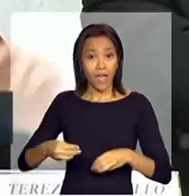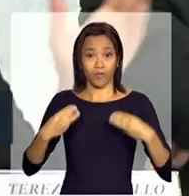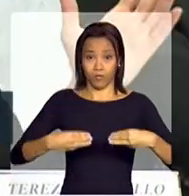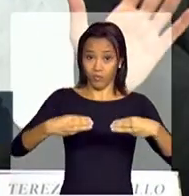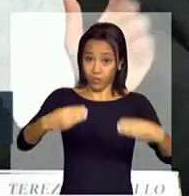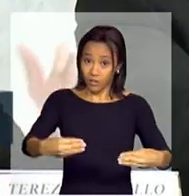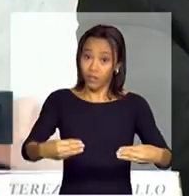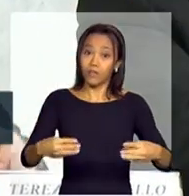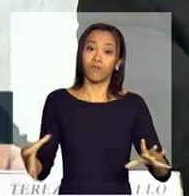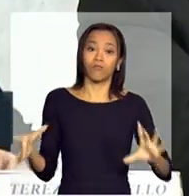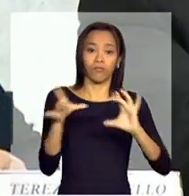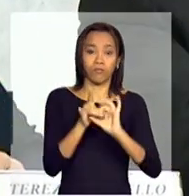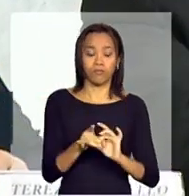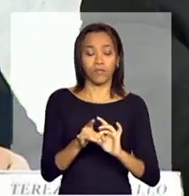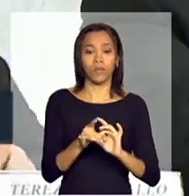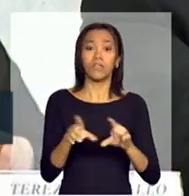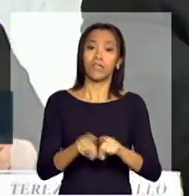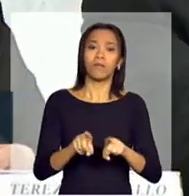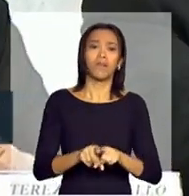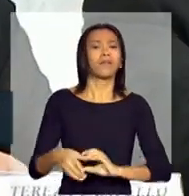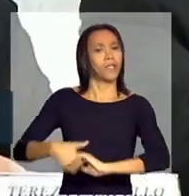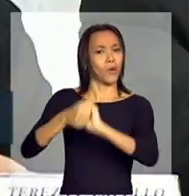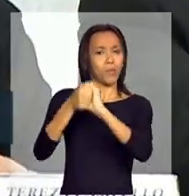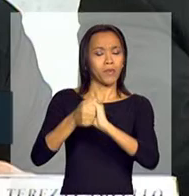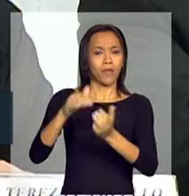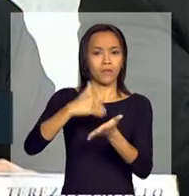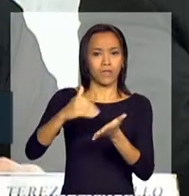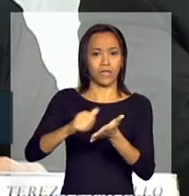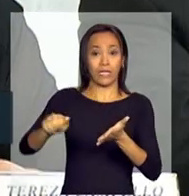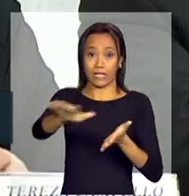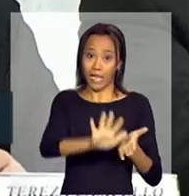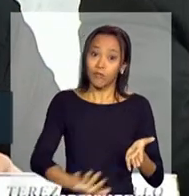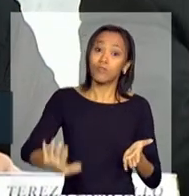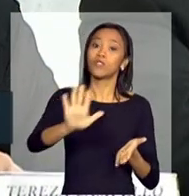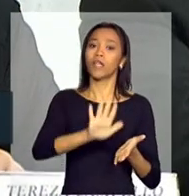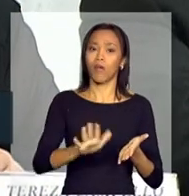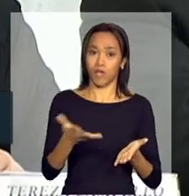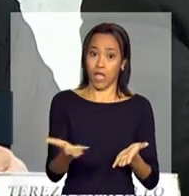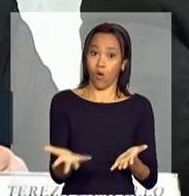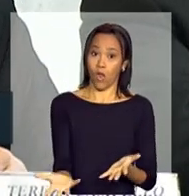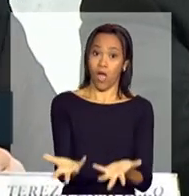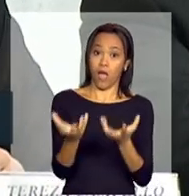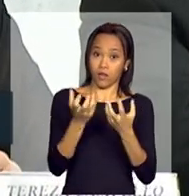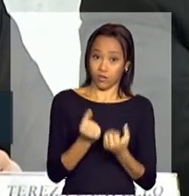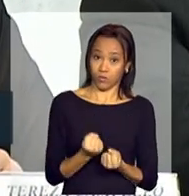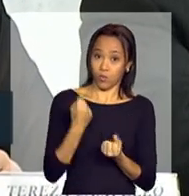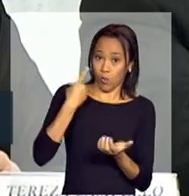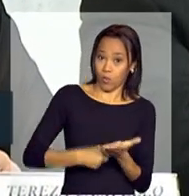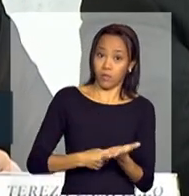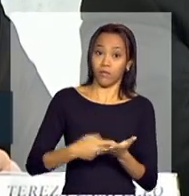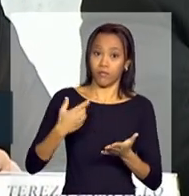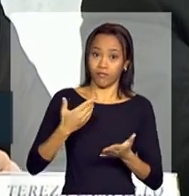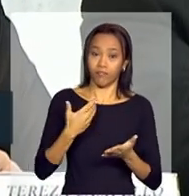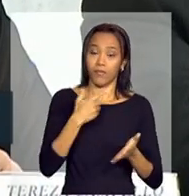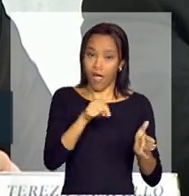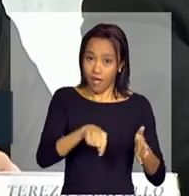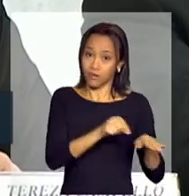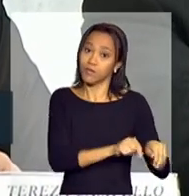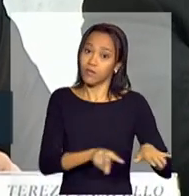variada, queria também cumprimentar o nosso secretário-geral, que assumiu essa semana, agradecer a sua presença.